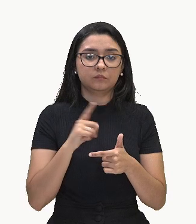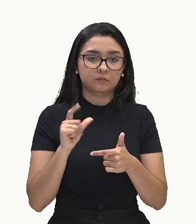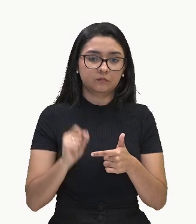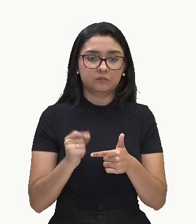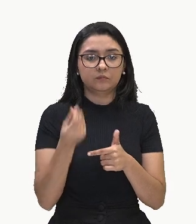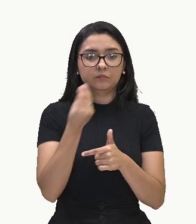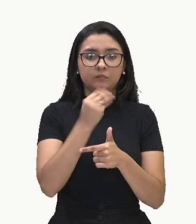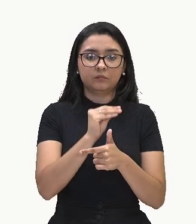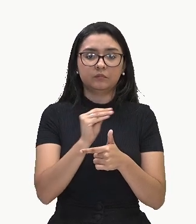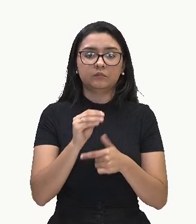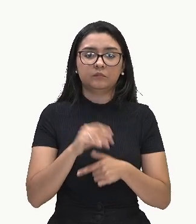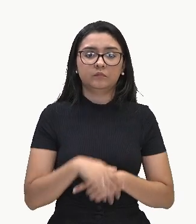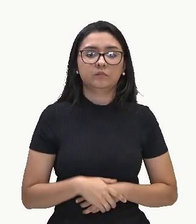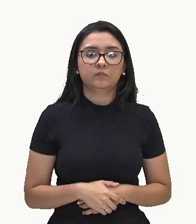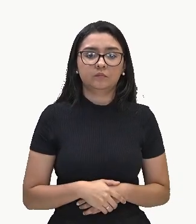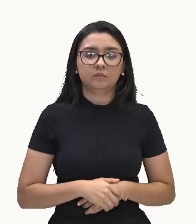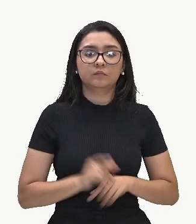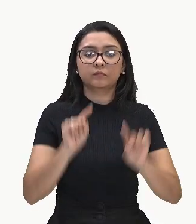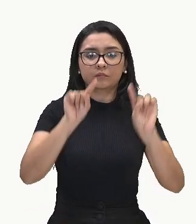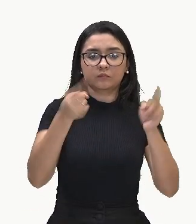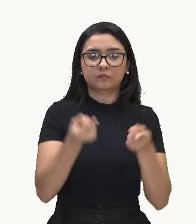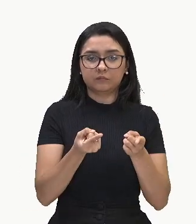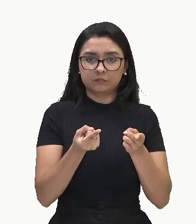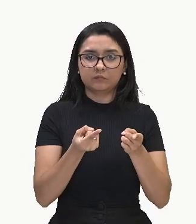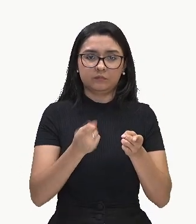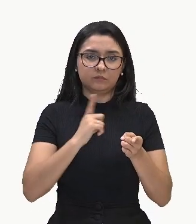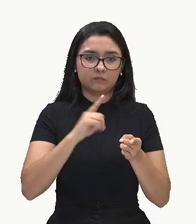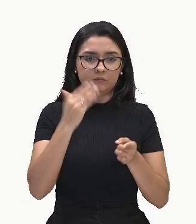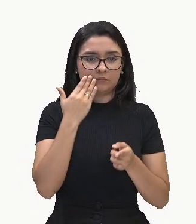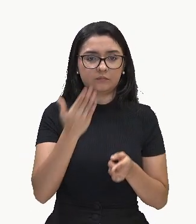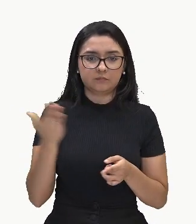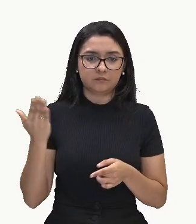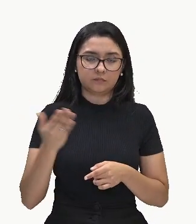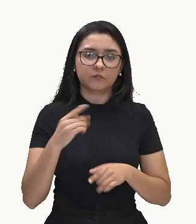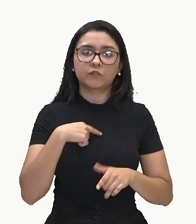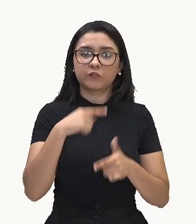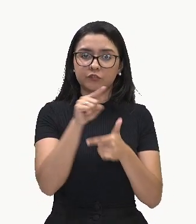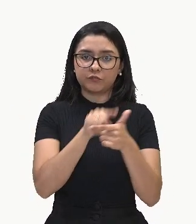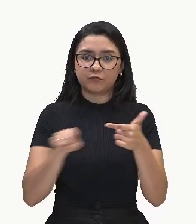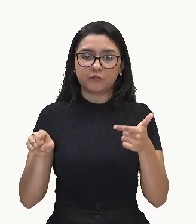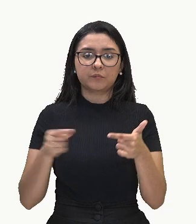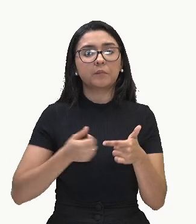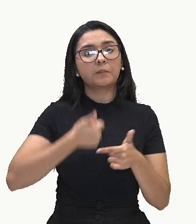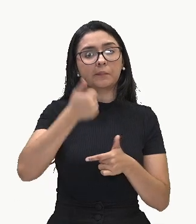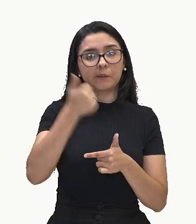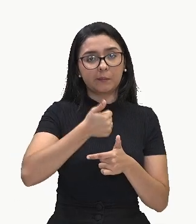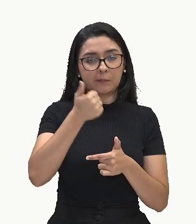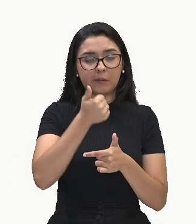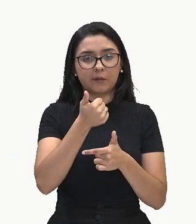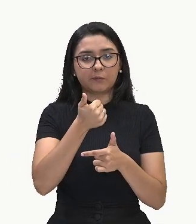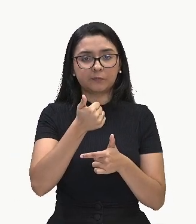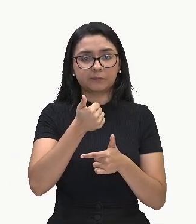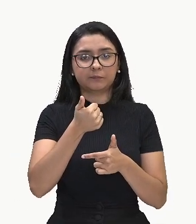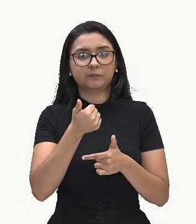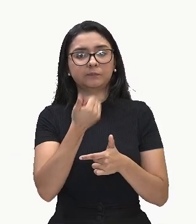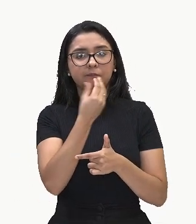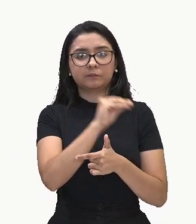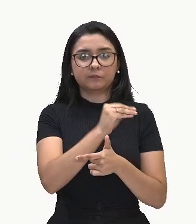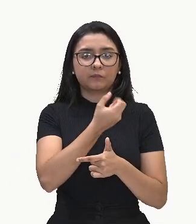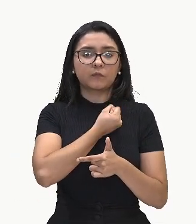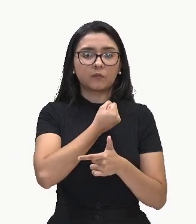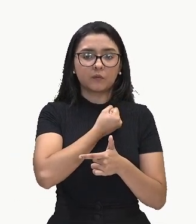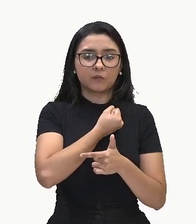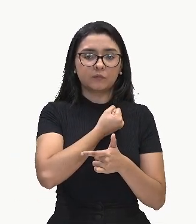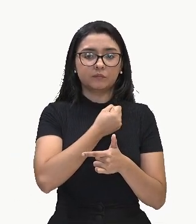polinômio maior, tá? Vamos dividir o primeiro termo do meu dividendo